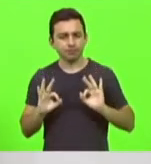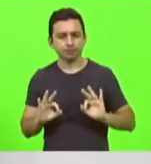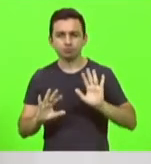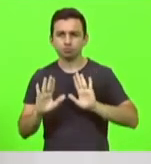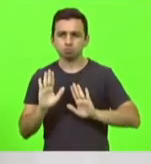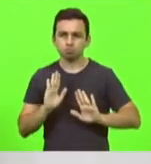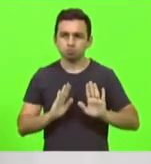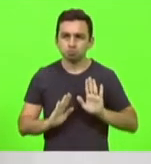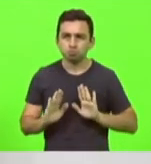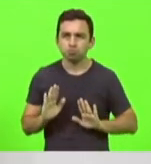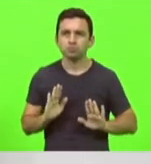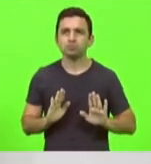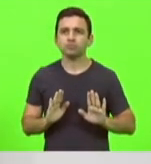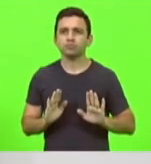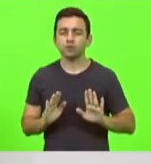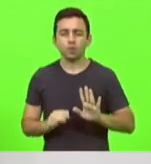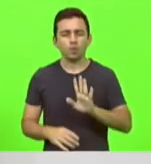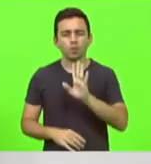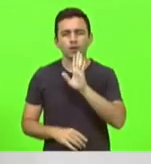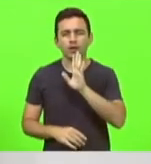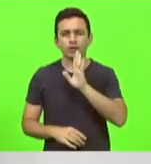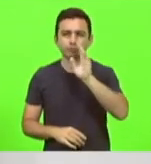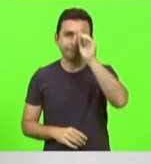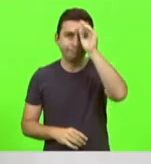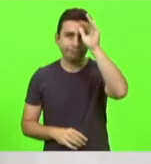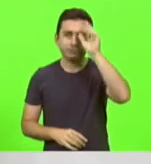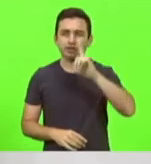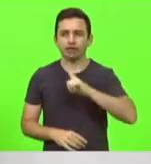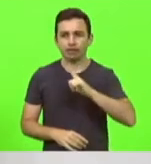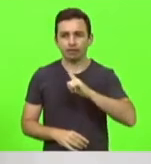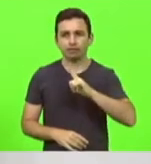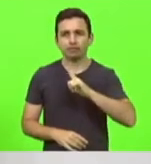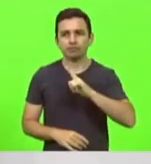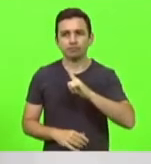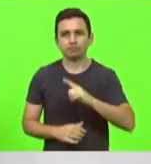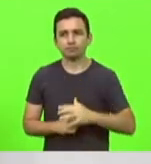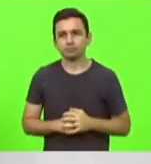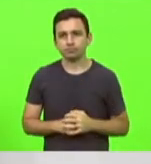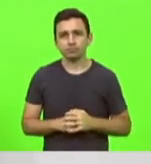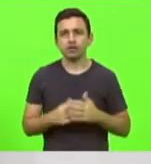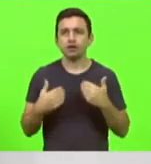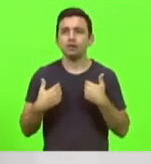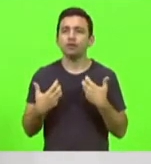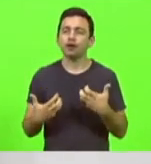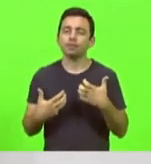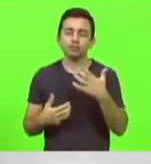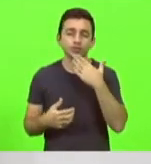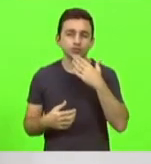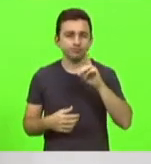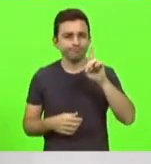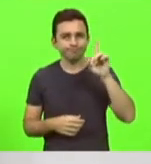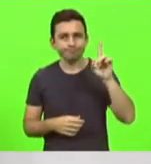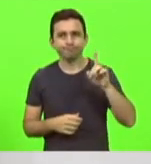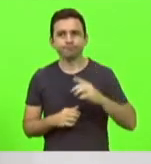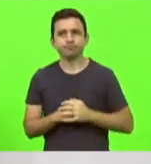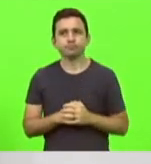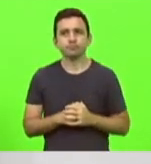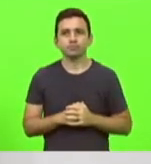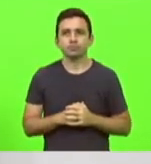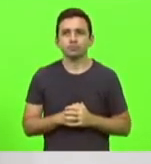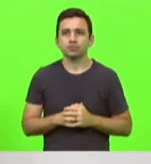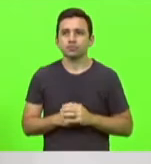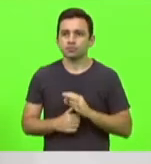de muito conhecimento e que só quero pedir a Deus, deputado